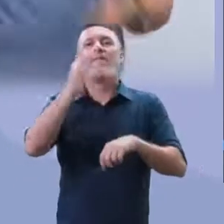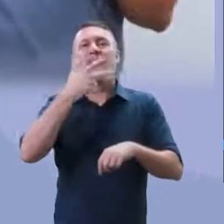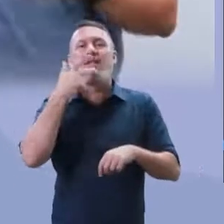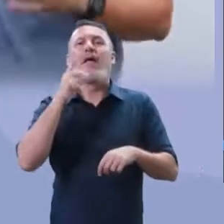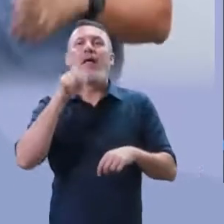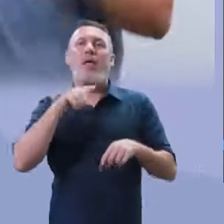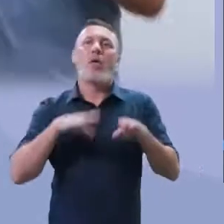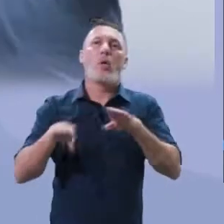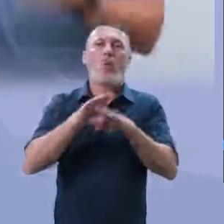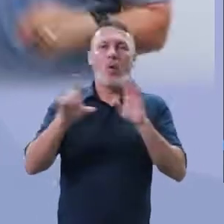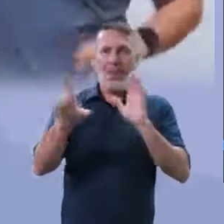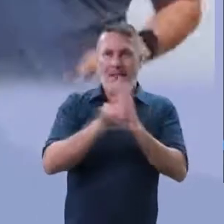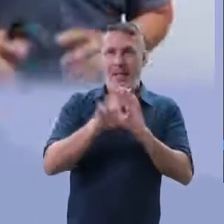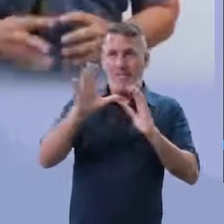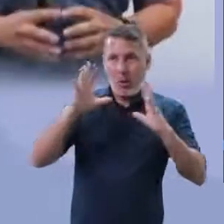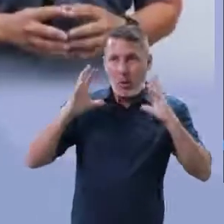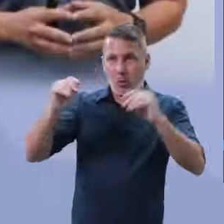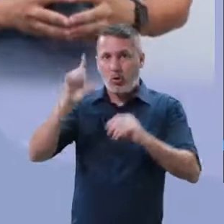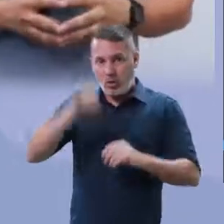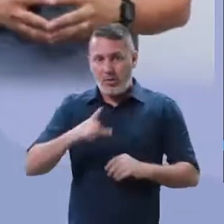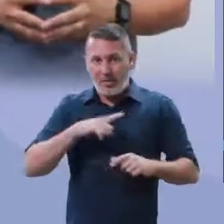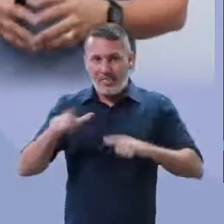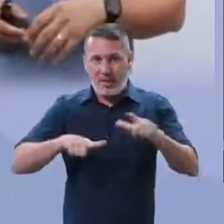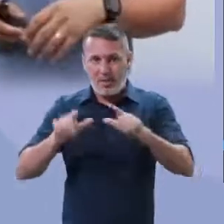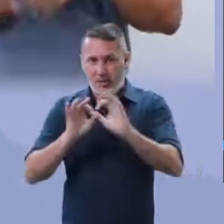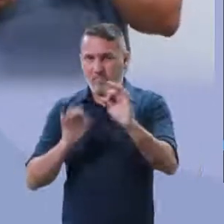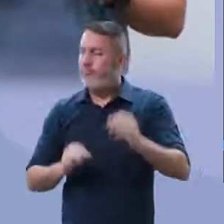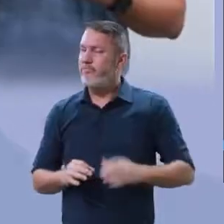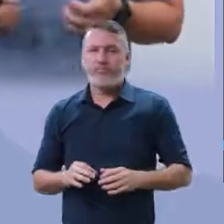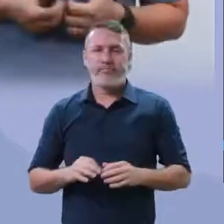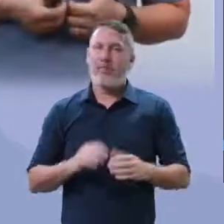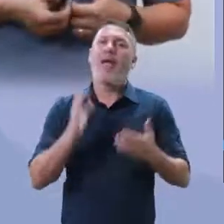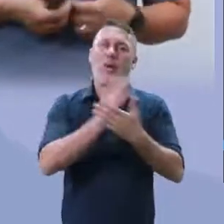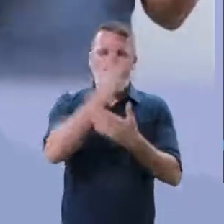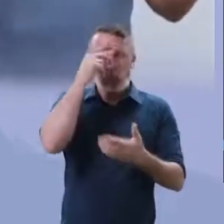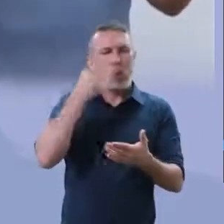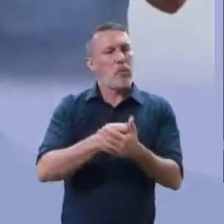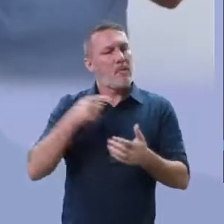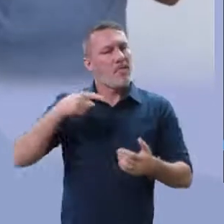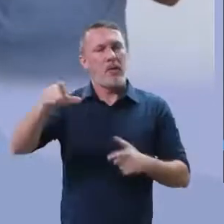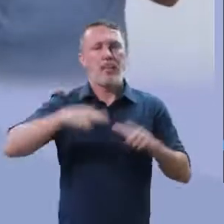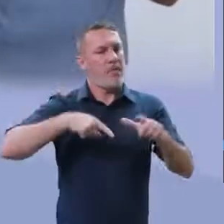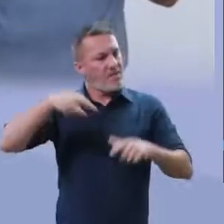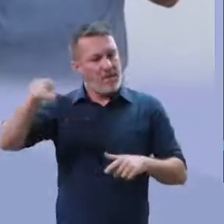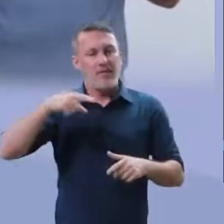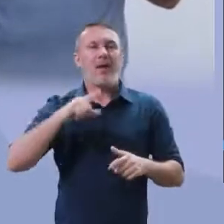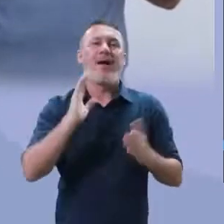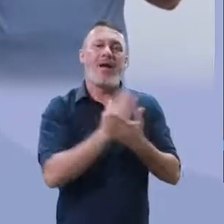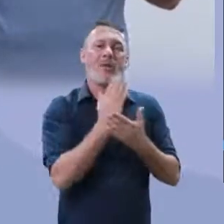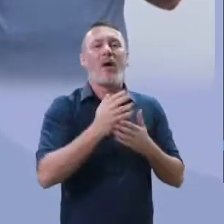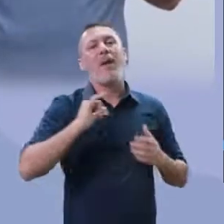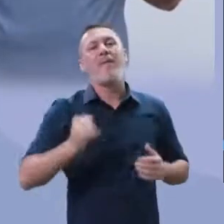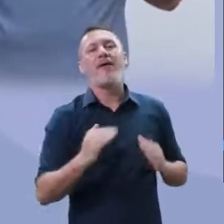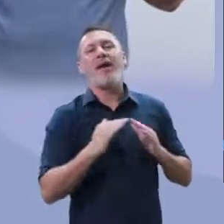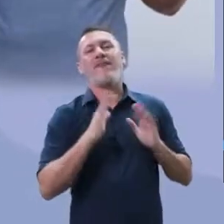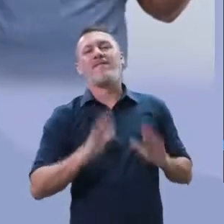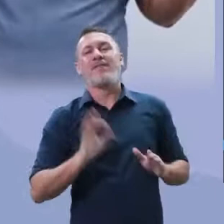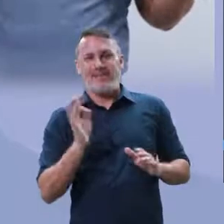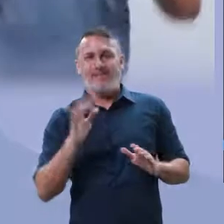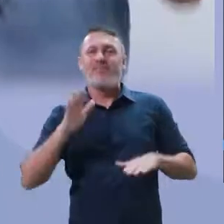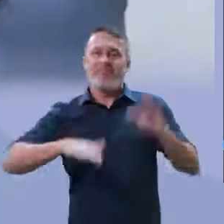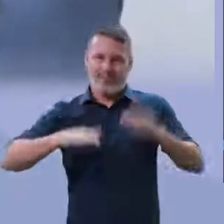perante a lei, tendo o mesmo direito? Então, todos tiveram direito de teletrabalho? Felizmente, não. A ideia dos dois brasileiros encaixa aí também.